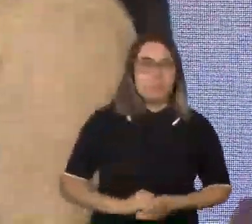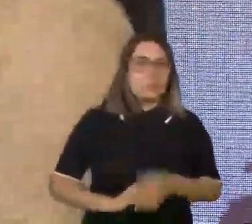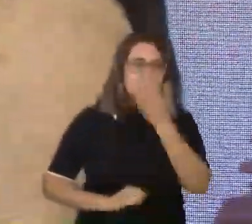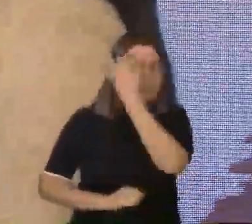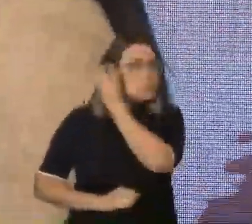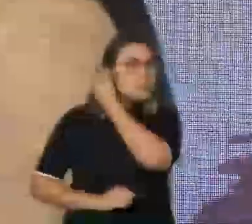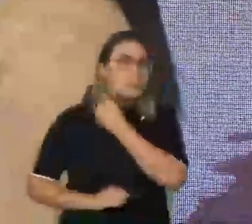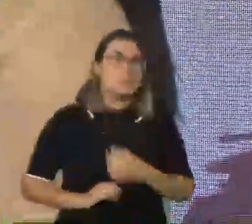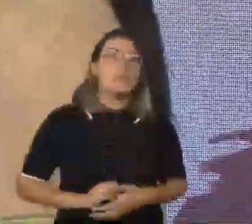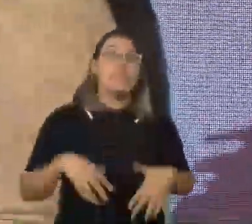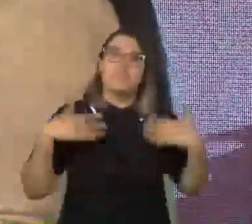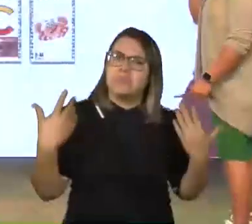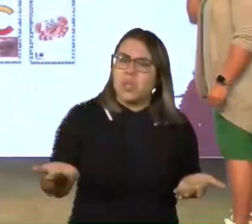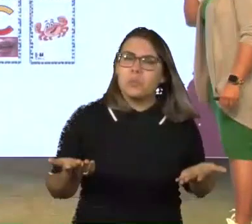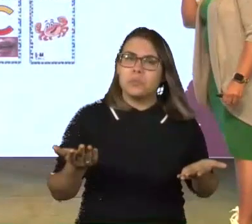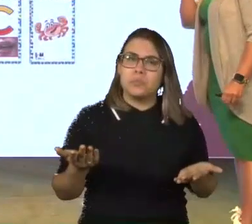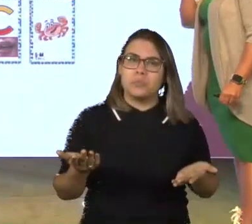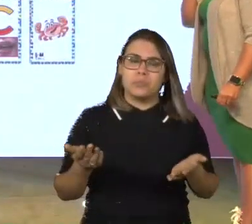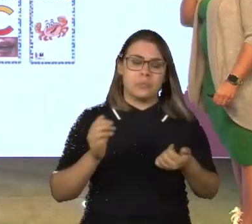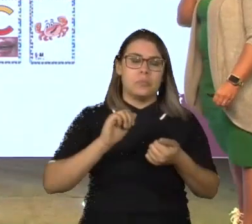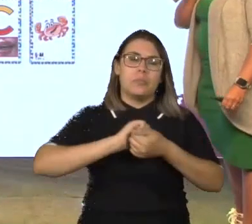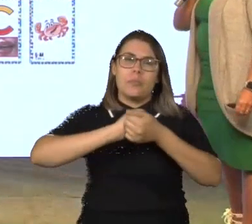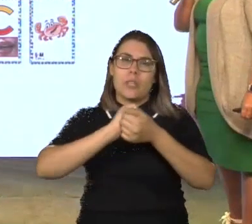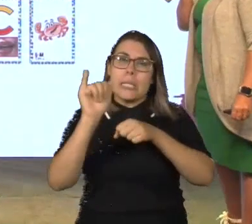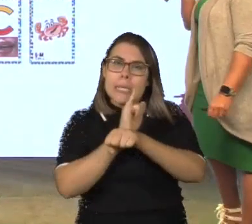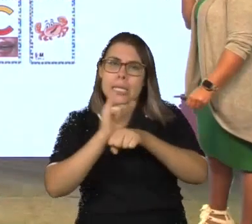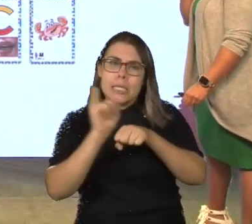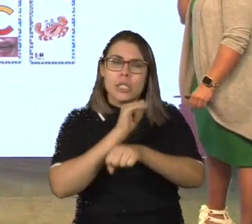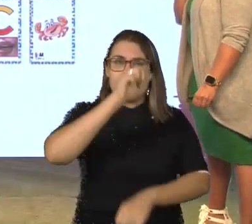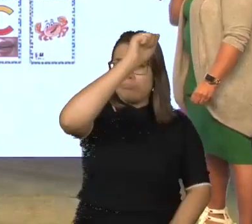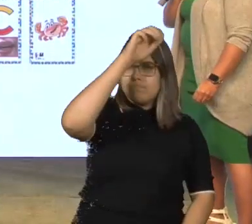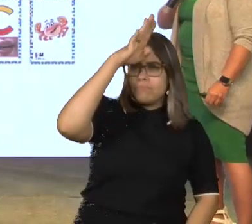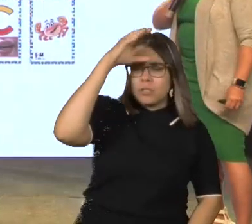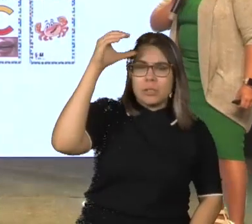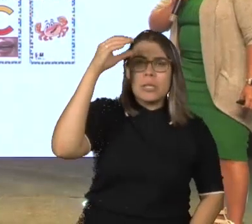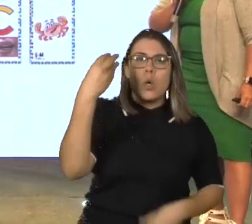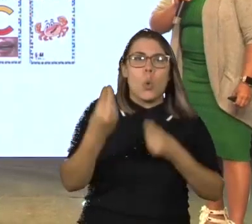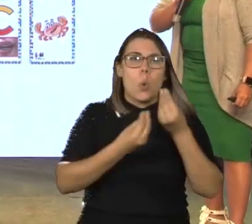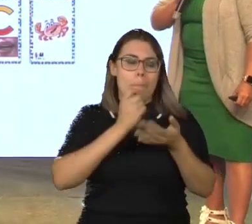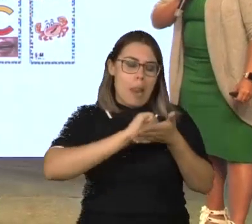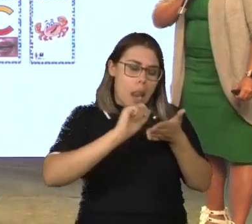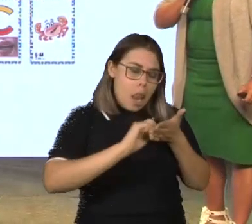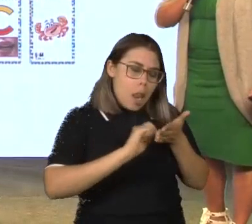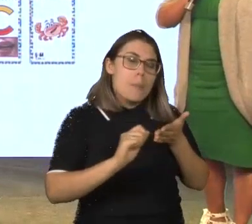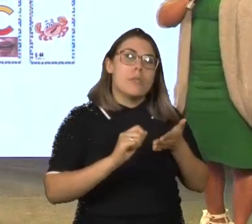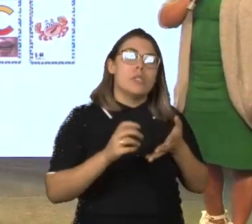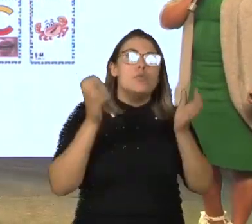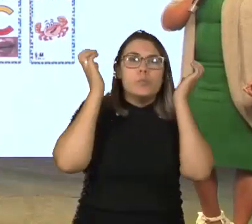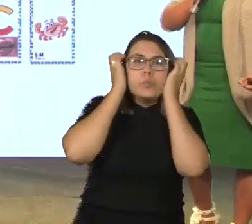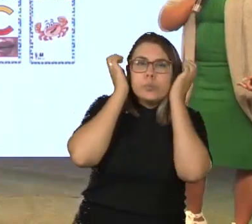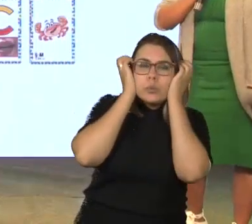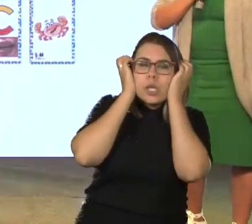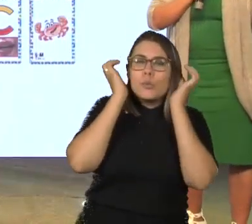Então, quando se trata de estratégias de alfabetização na relação grafema-fonema, trabalhamos